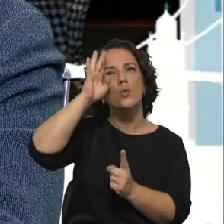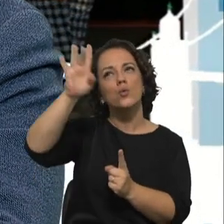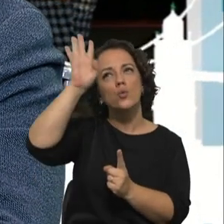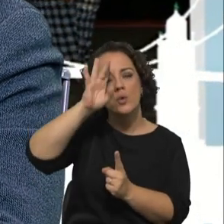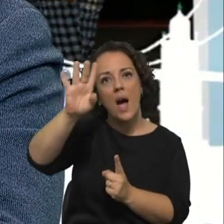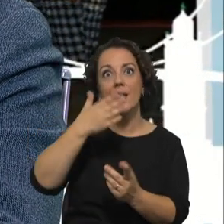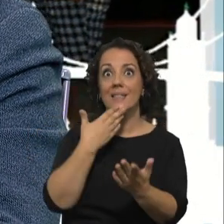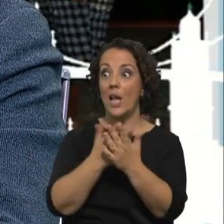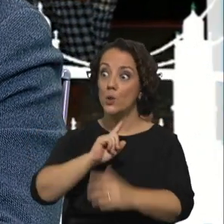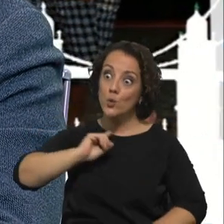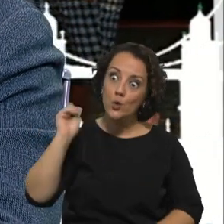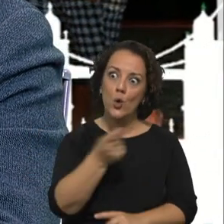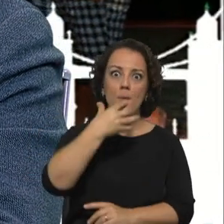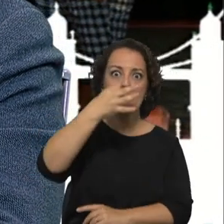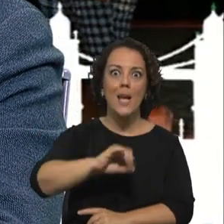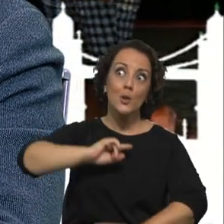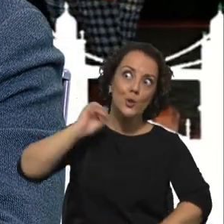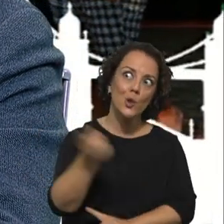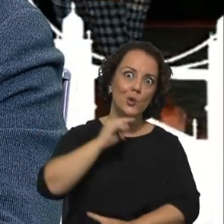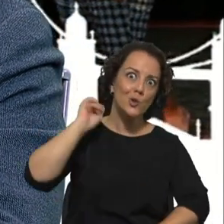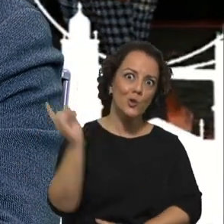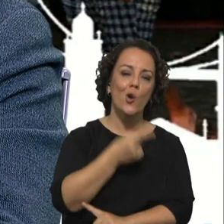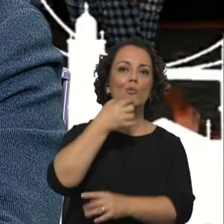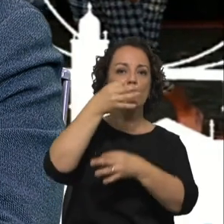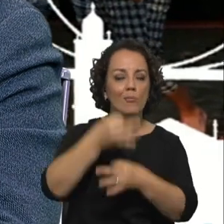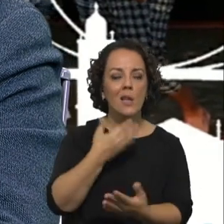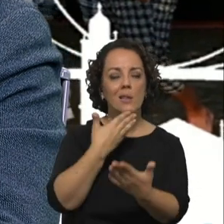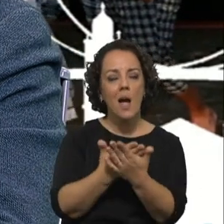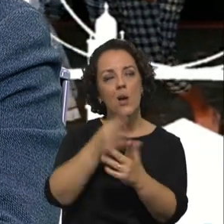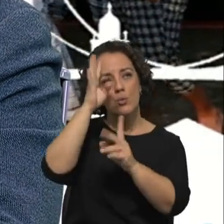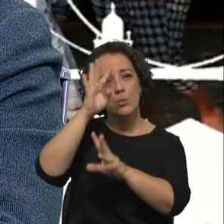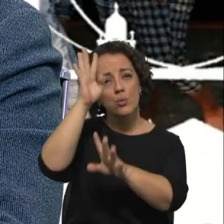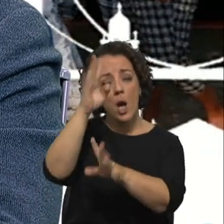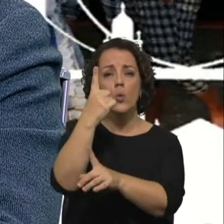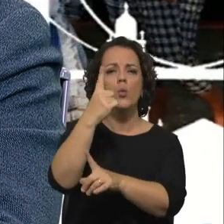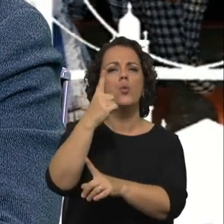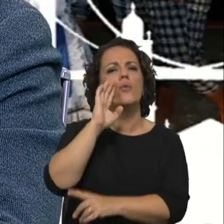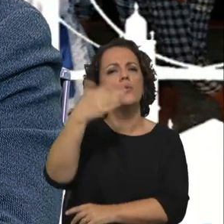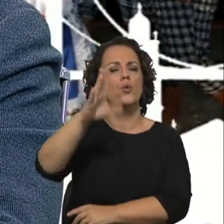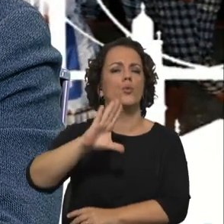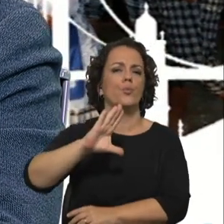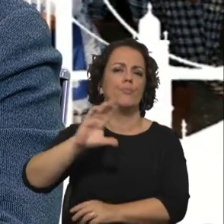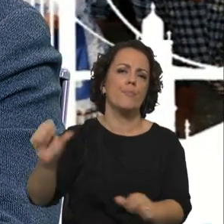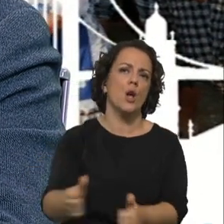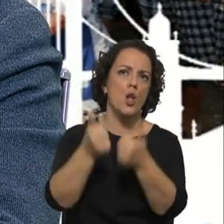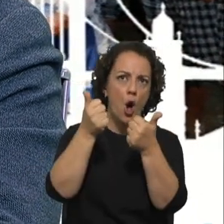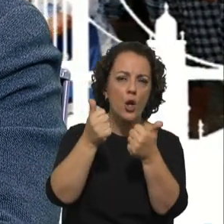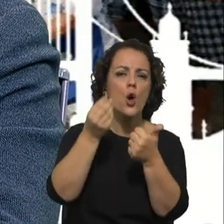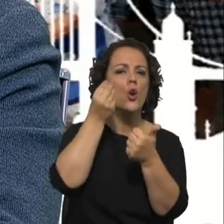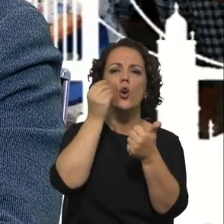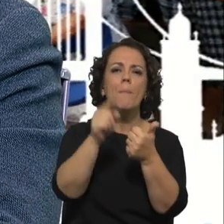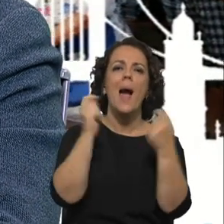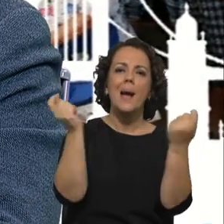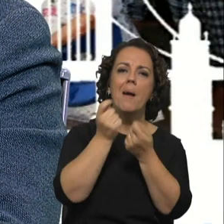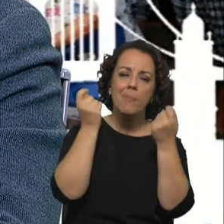todos, todos um futuro melhor e tentar ajudar, na medida que nos é possível, através da campanha Cinco Pães e Dois Peixes, todos